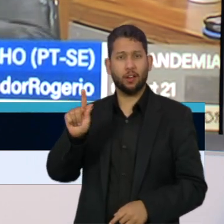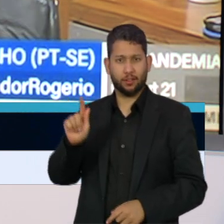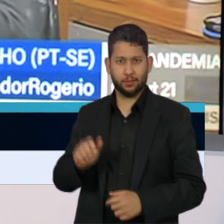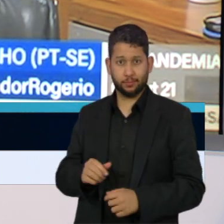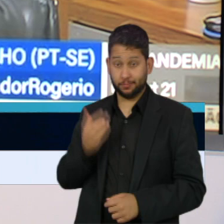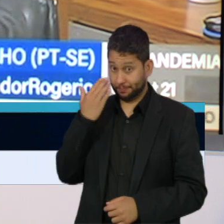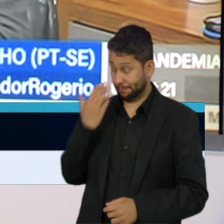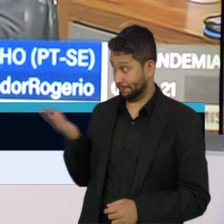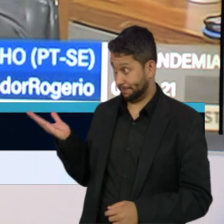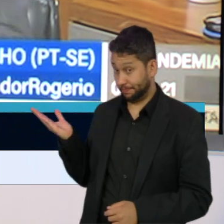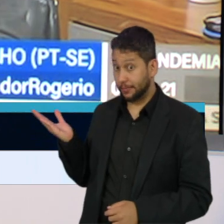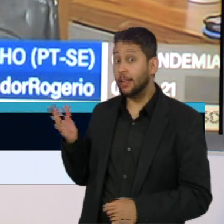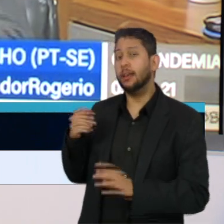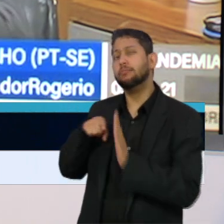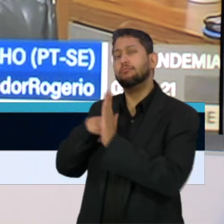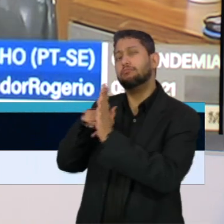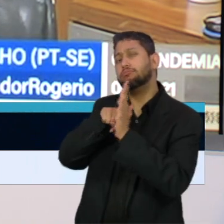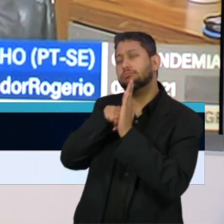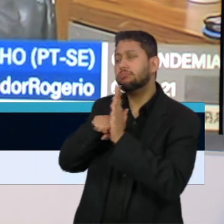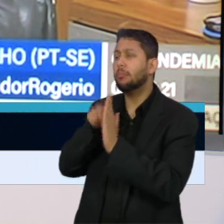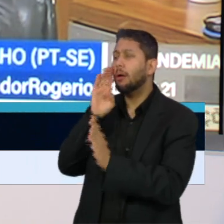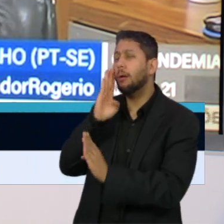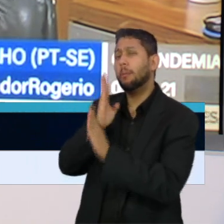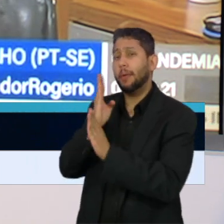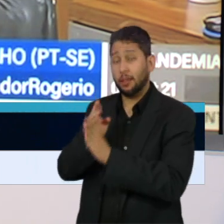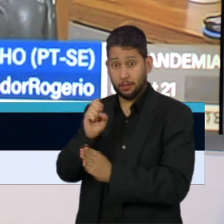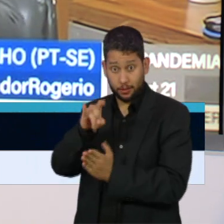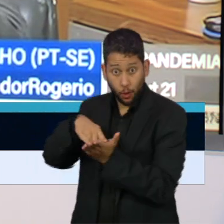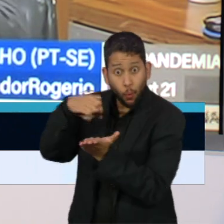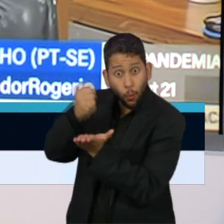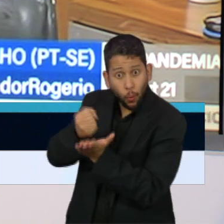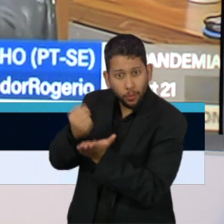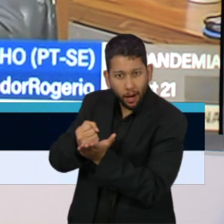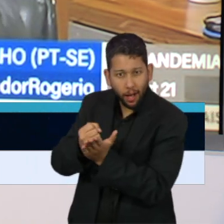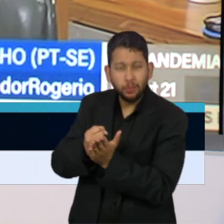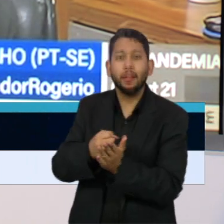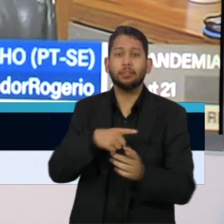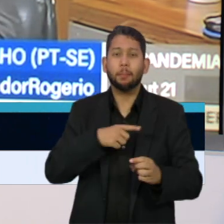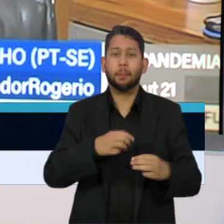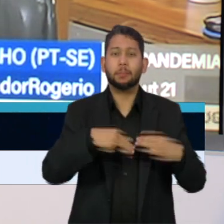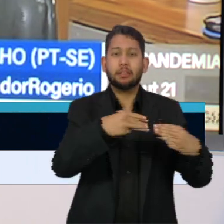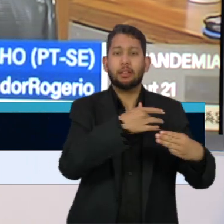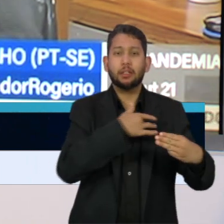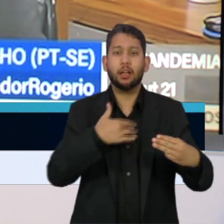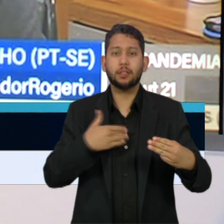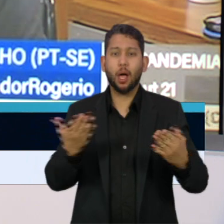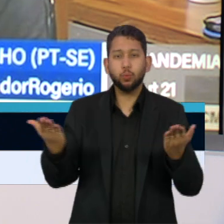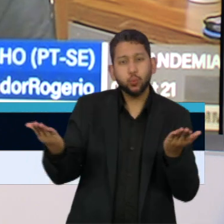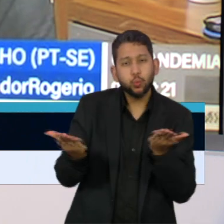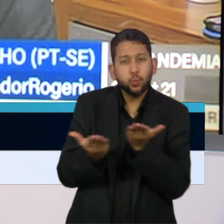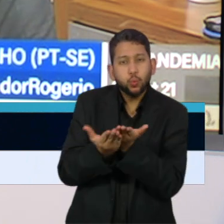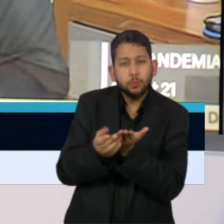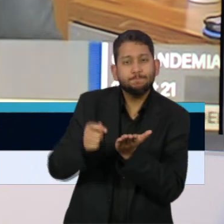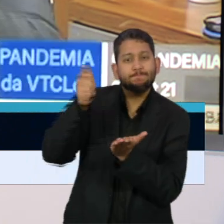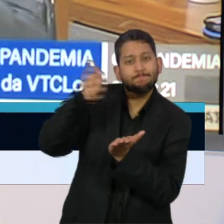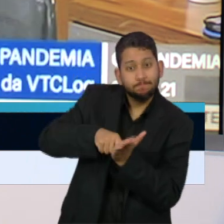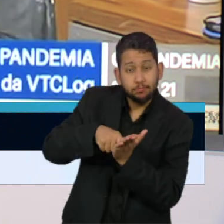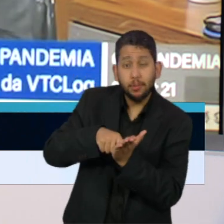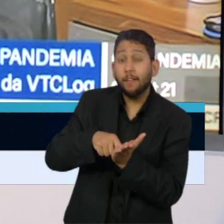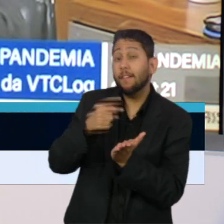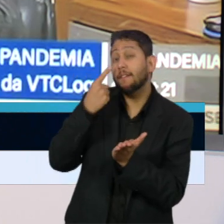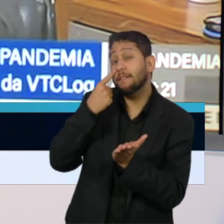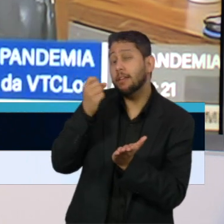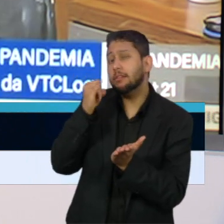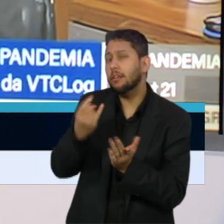apura se houve irregularidades em contratos firmados entre a empresa e o Ministério da Saúde, inclusive para a distribuição das